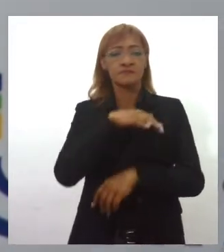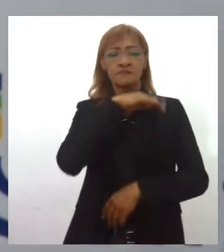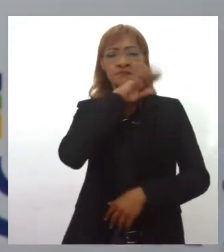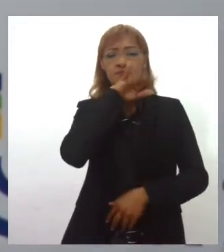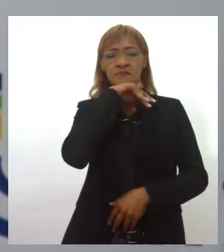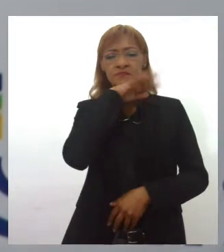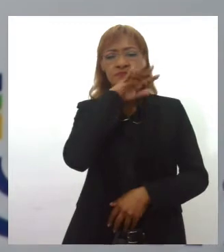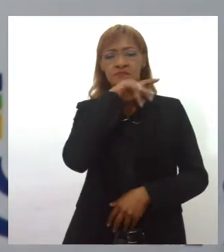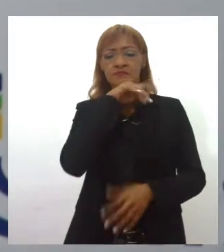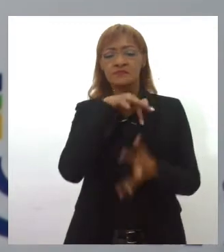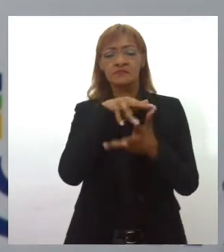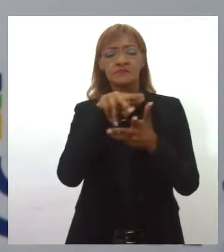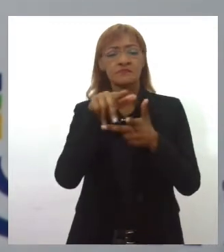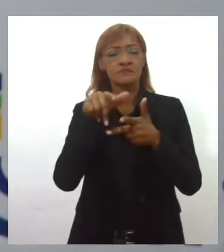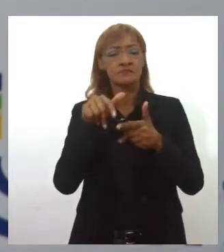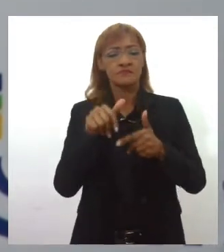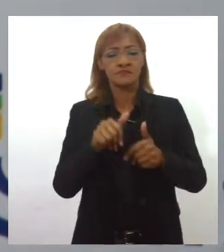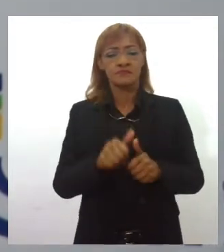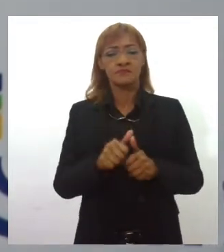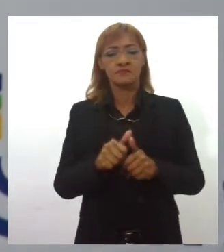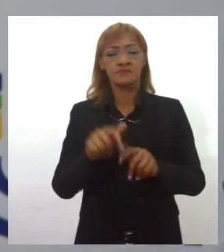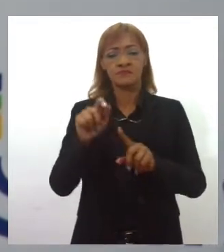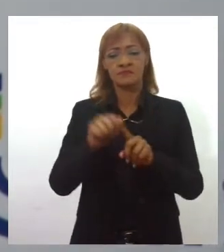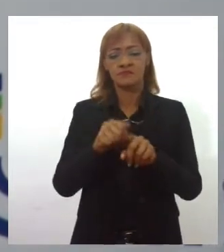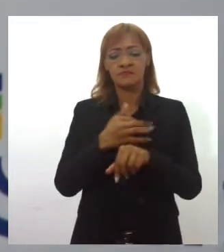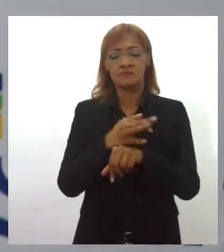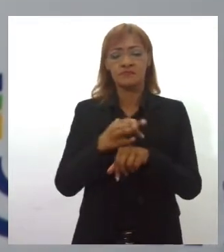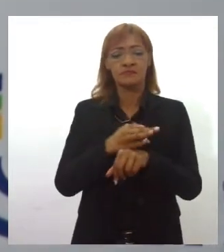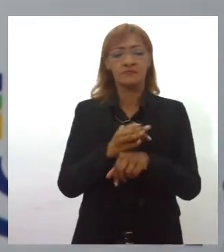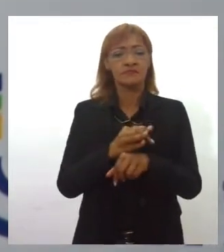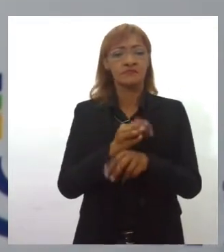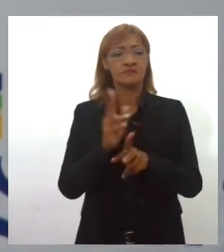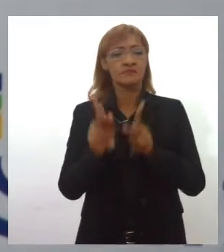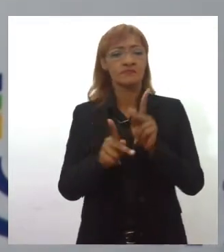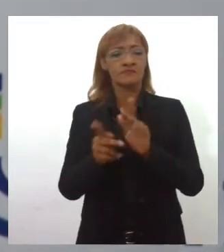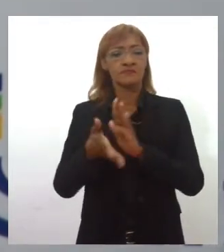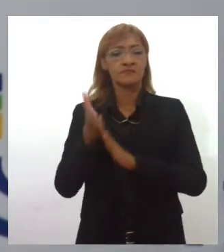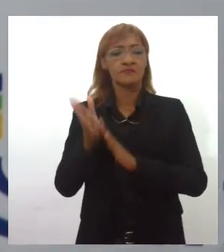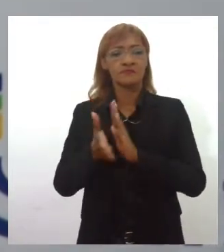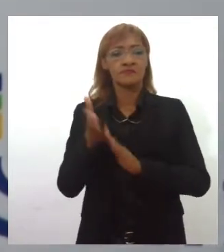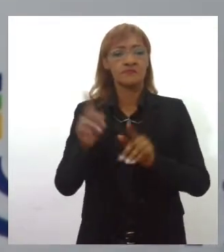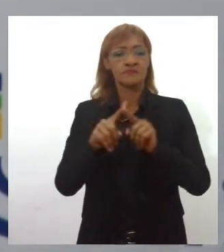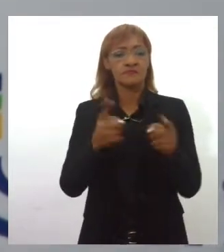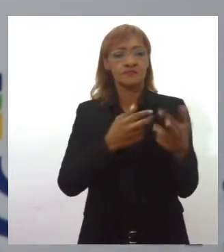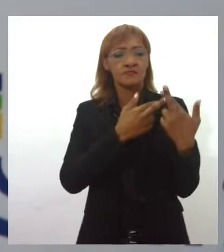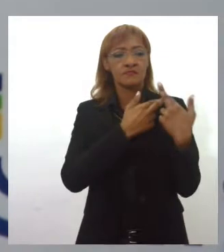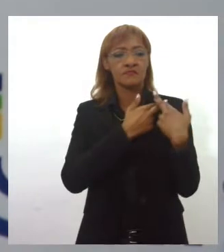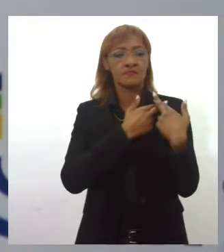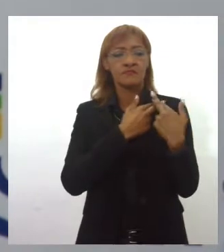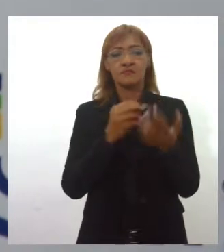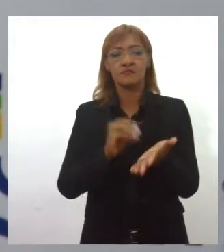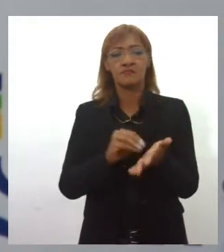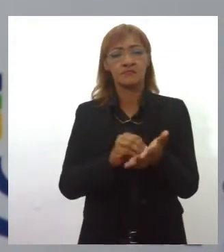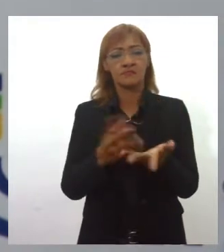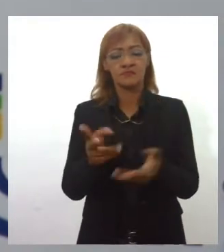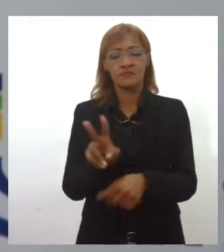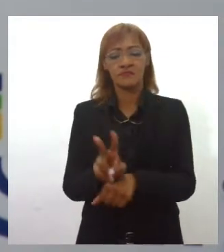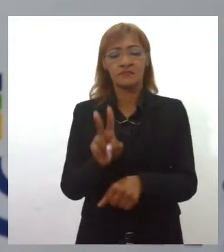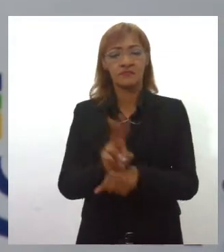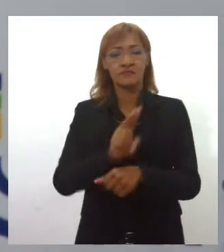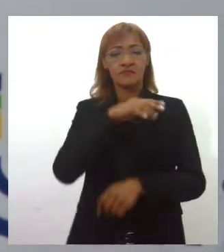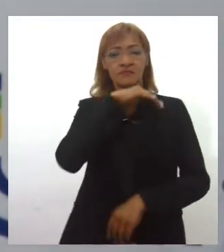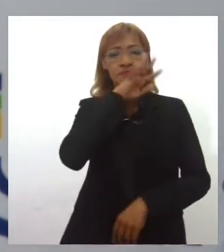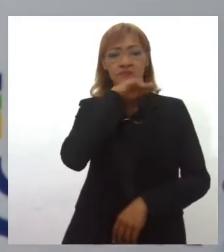mundialmente. É o mês que de férias as pessoas querem viajar, mas não querem ter a responsabilidade de cuidar do seu pet. Quer dizer, pega